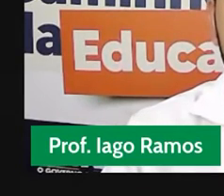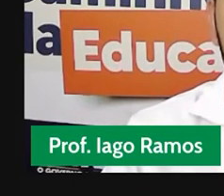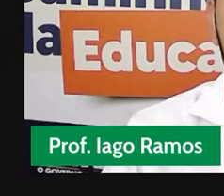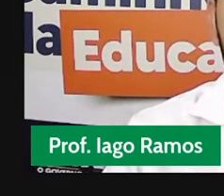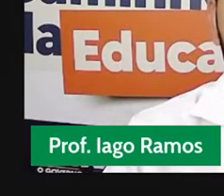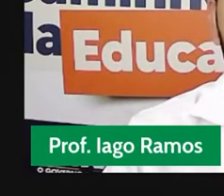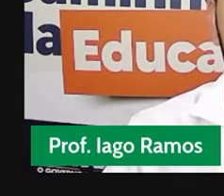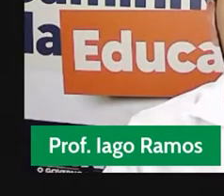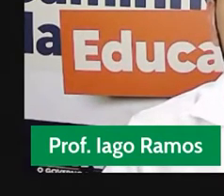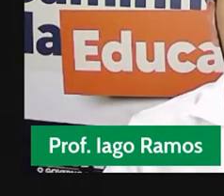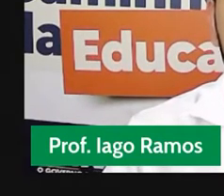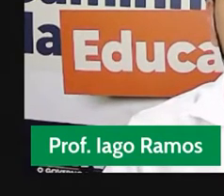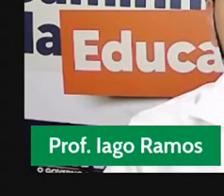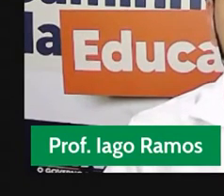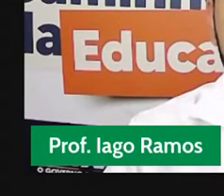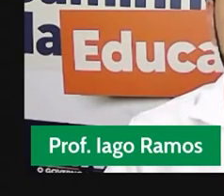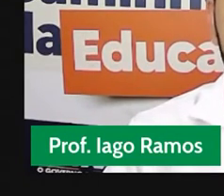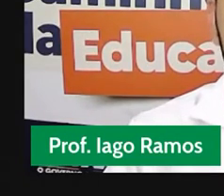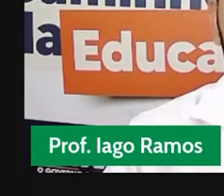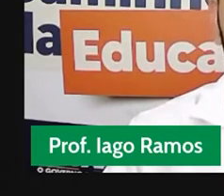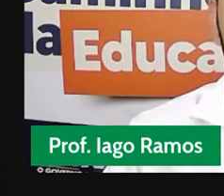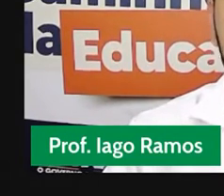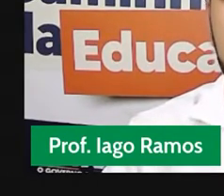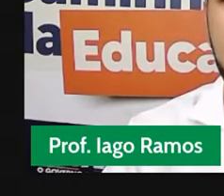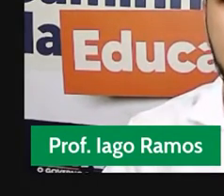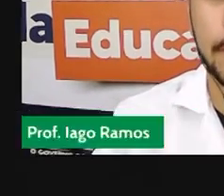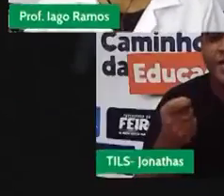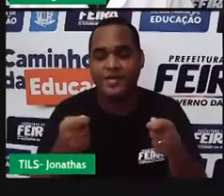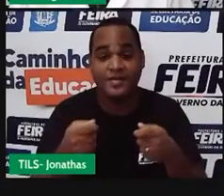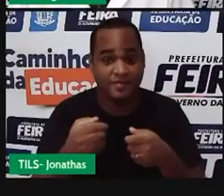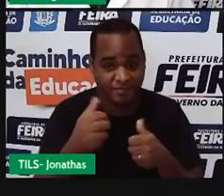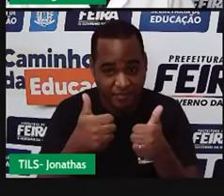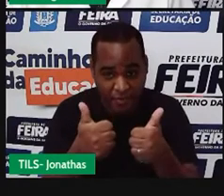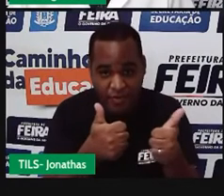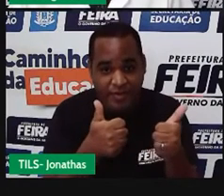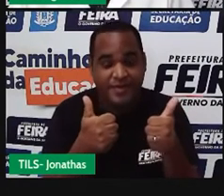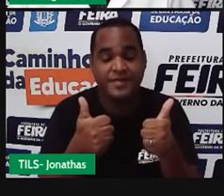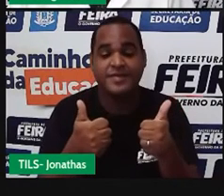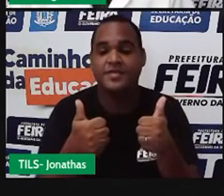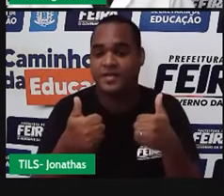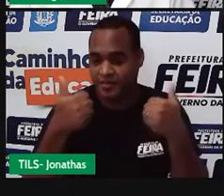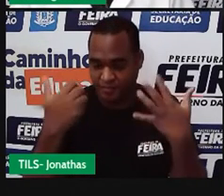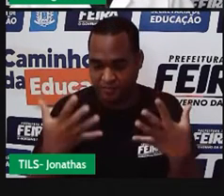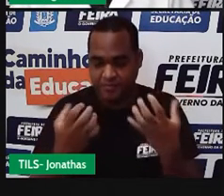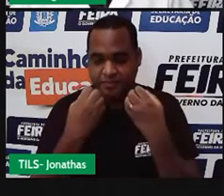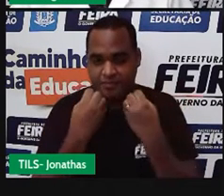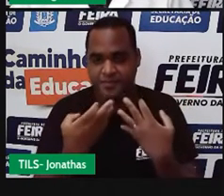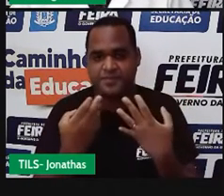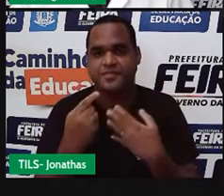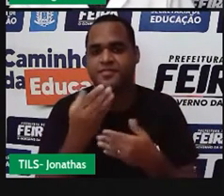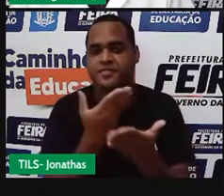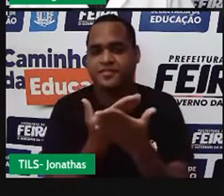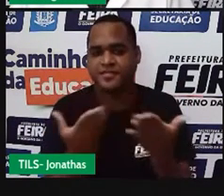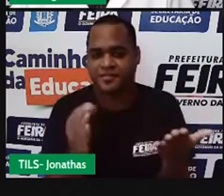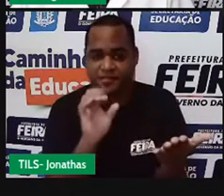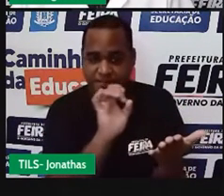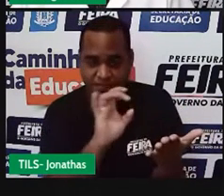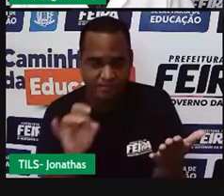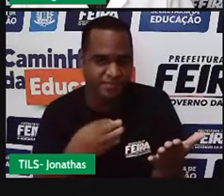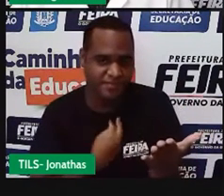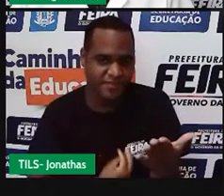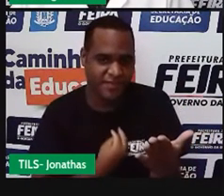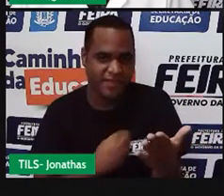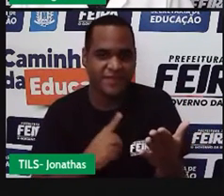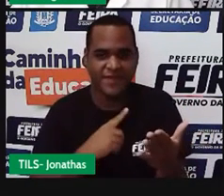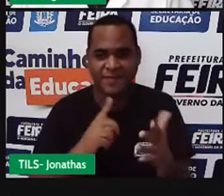acontecer da melhor maneira possível, tá bom? Bom, e aí está a nossa